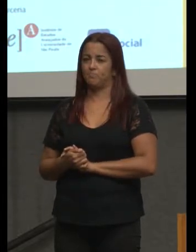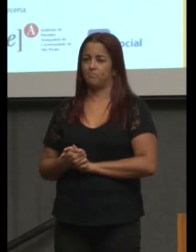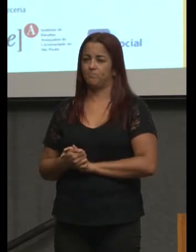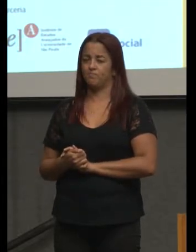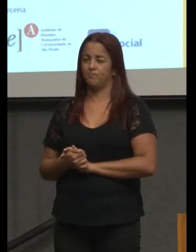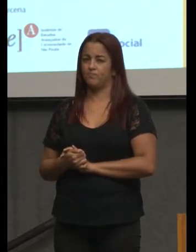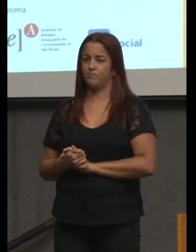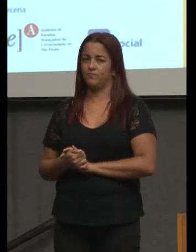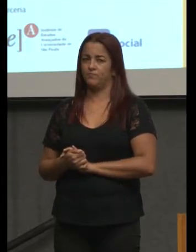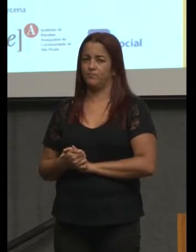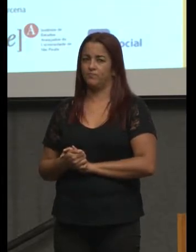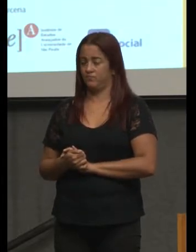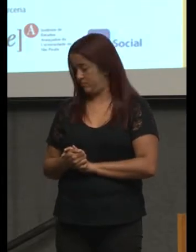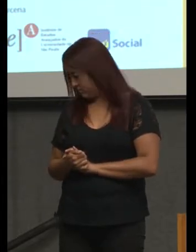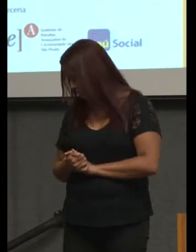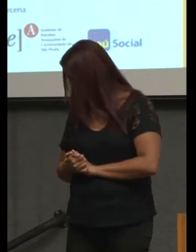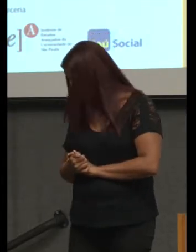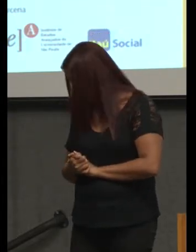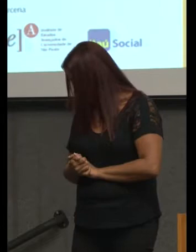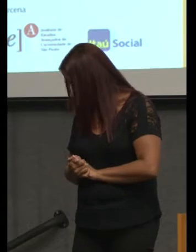keyboard. Por que não nós?